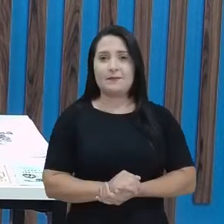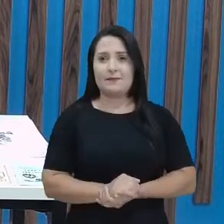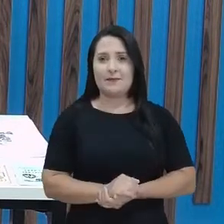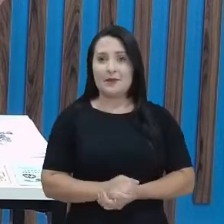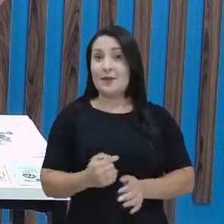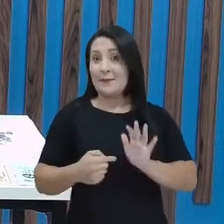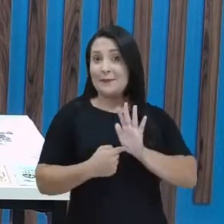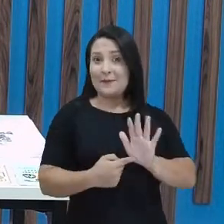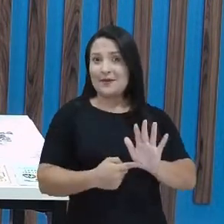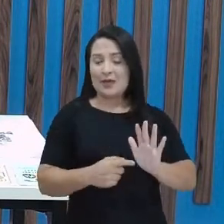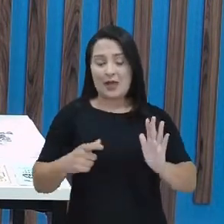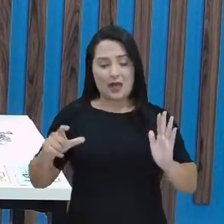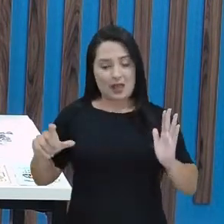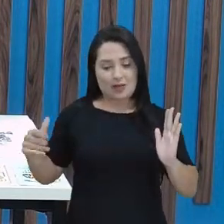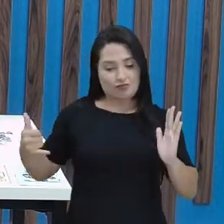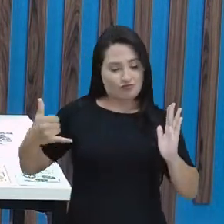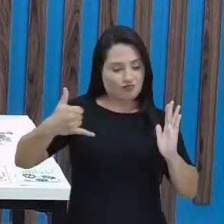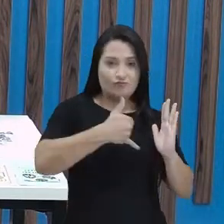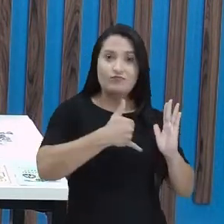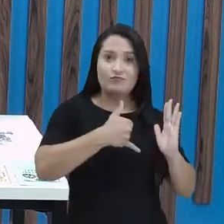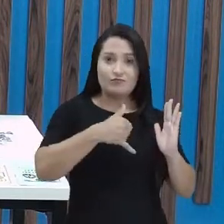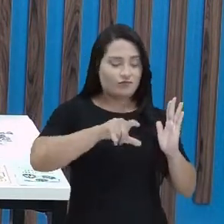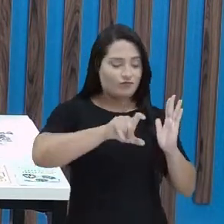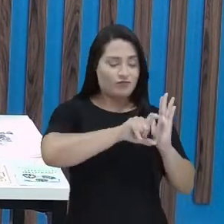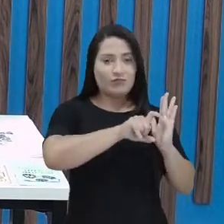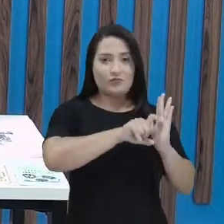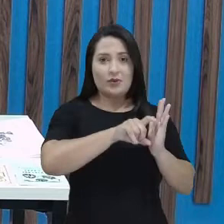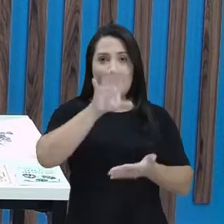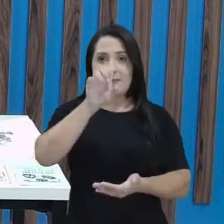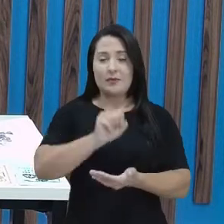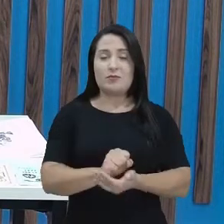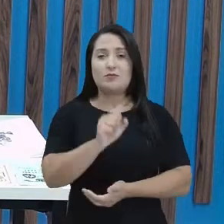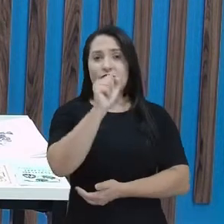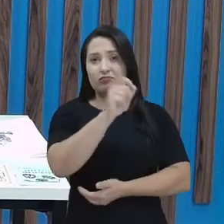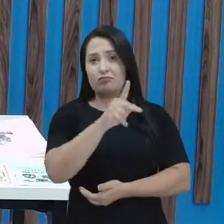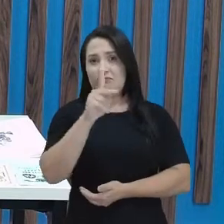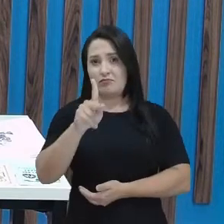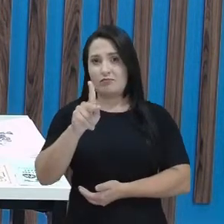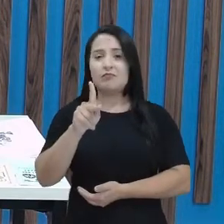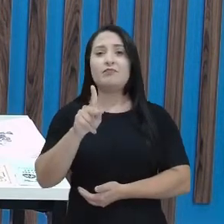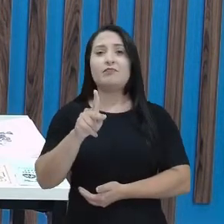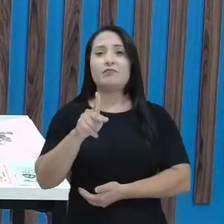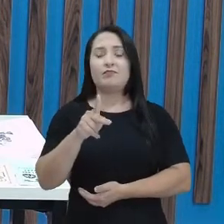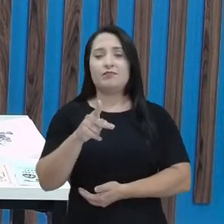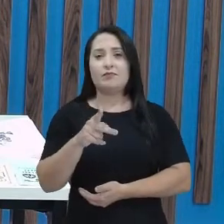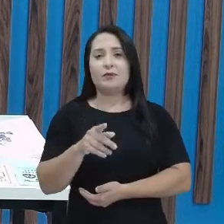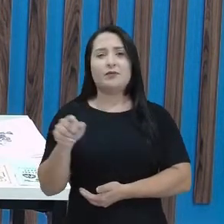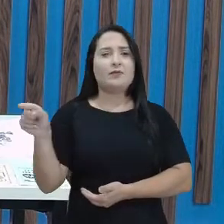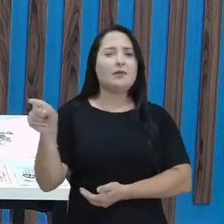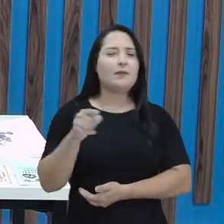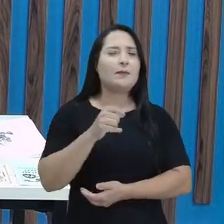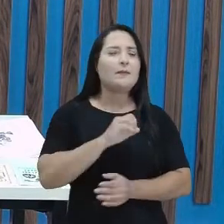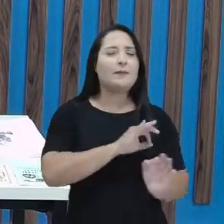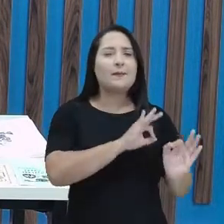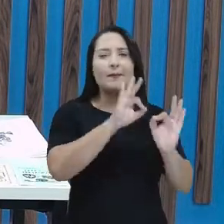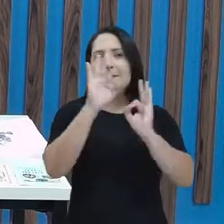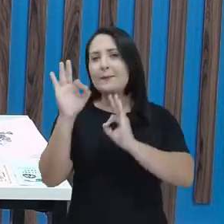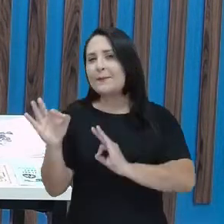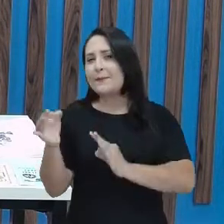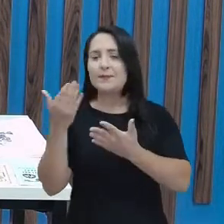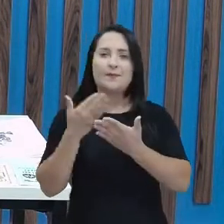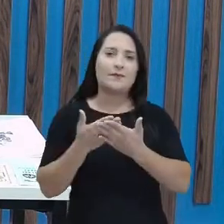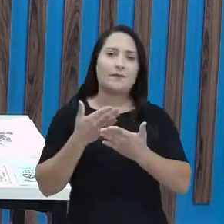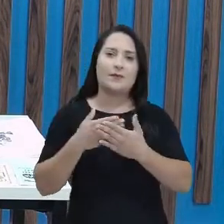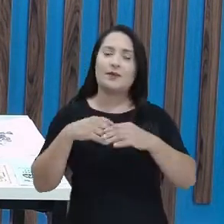olha, apareceu, mira teu celular pra SQR Code, baixa o aplicativo pelo celular, você pode assistir às aulas,